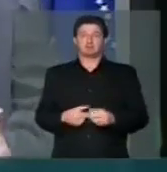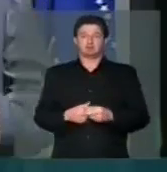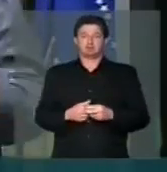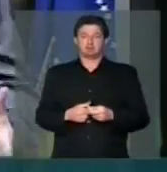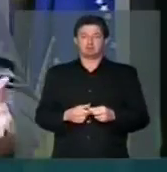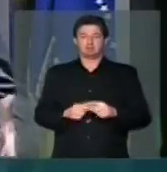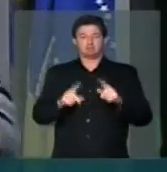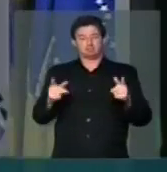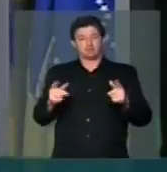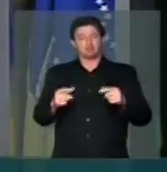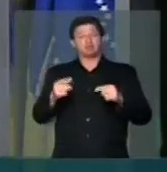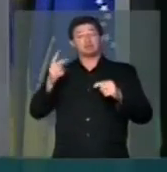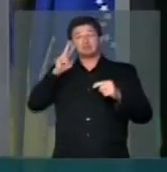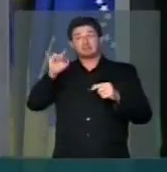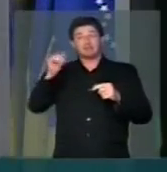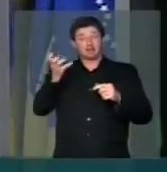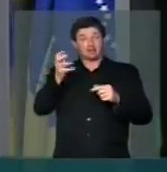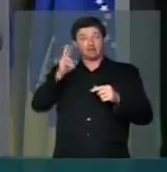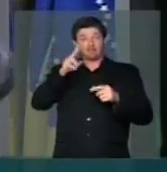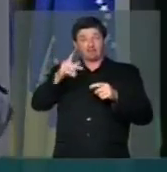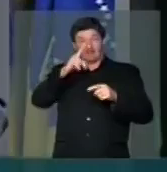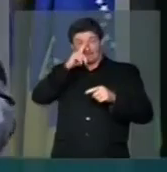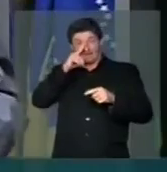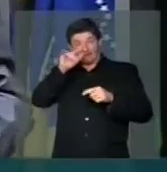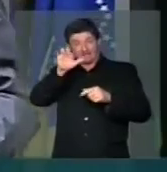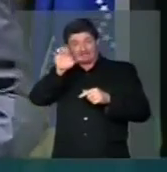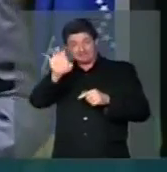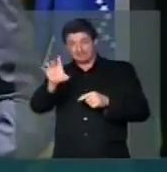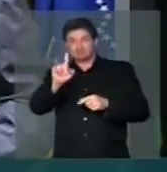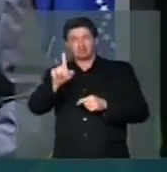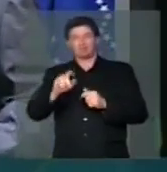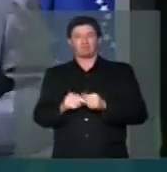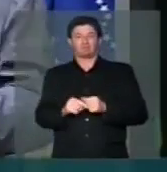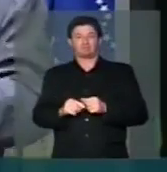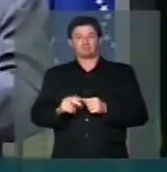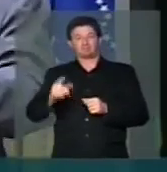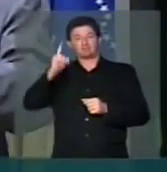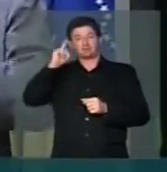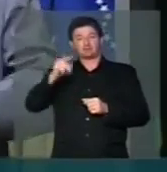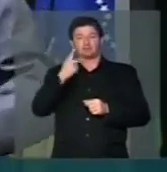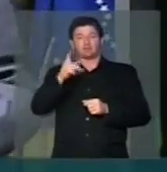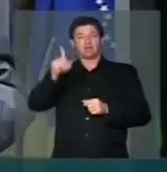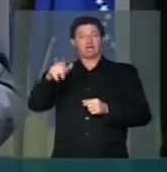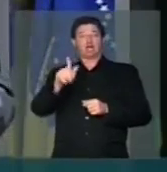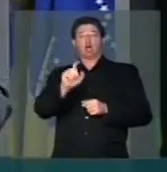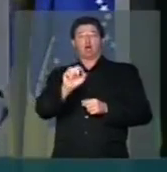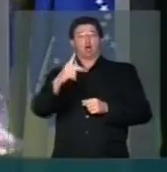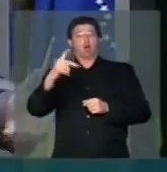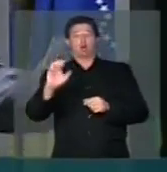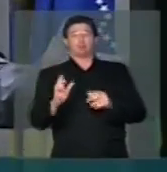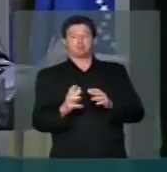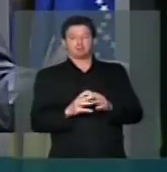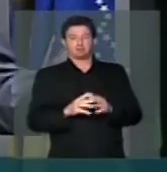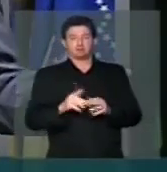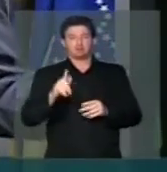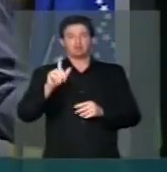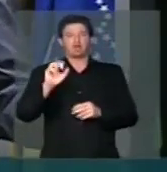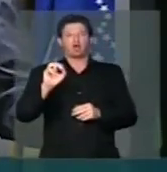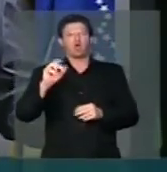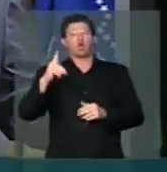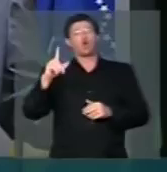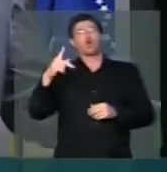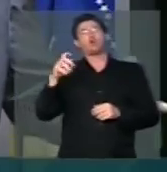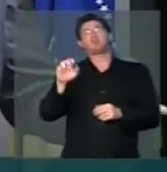findada esta crise. Mas não. Mandam dizer que é golpe. Golpe de quem?